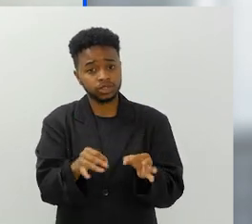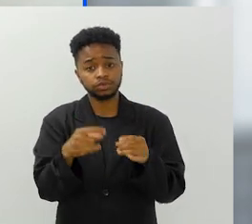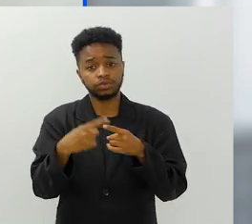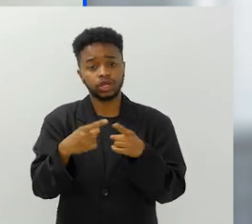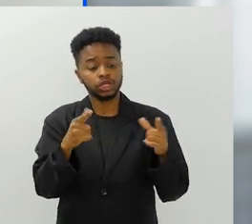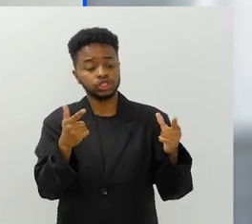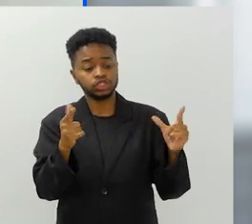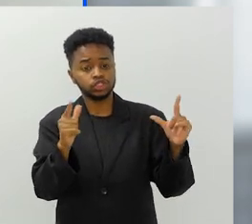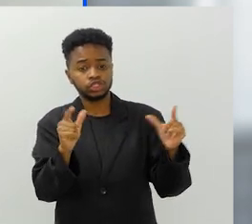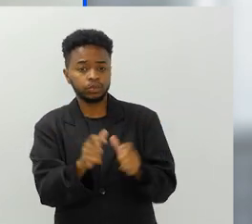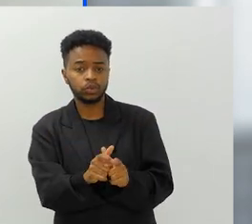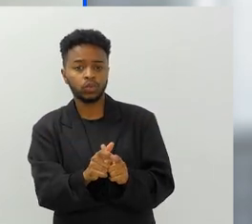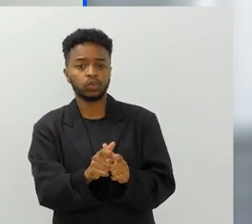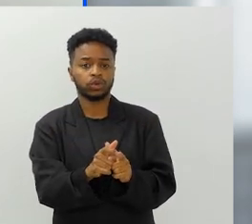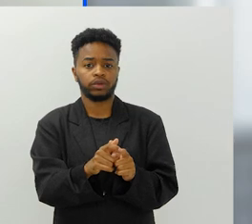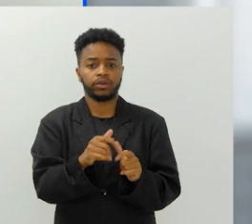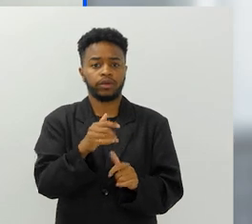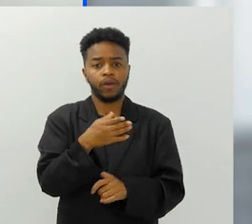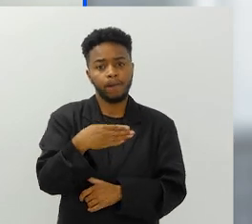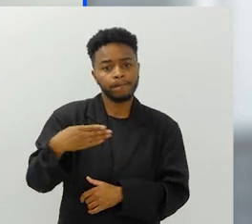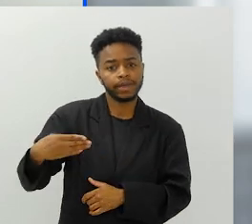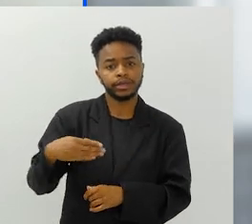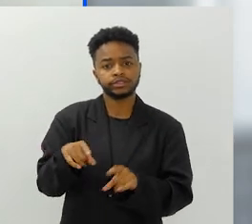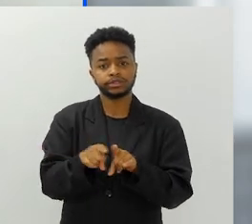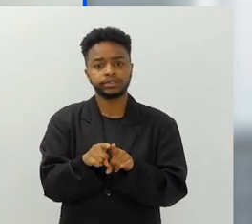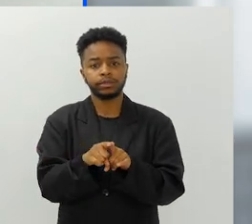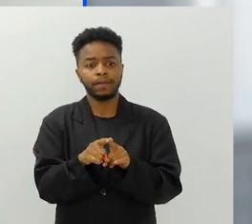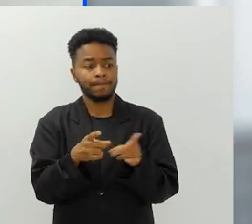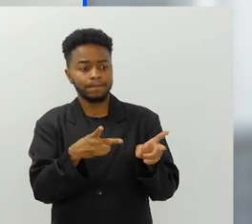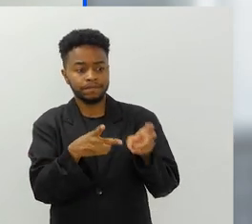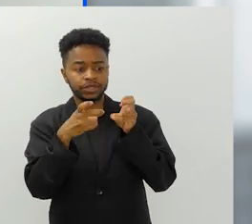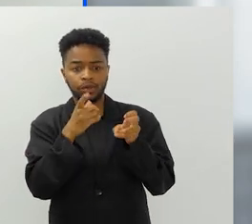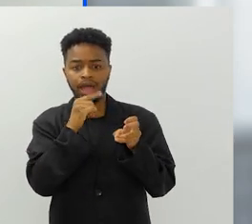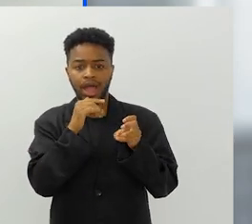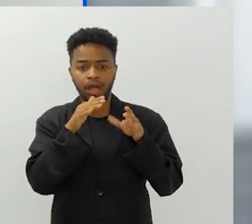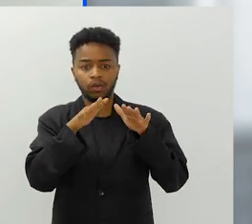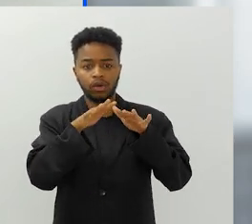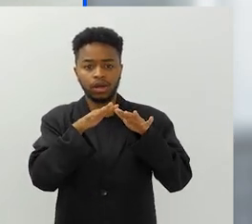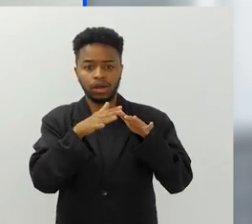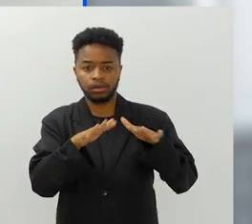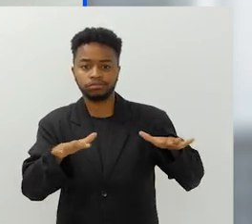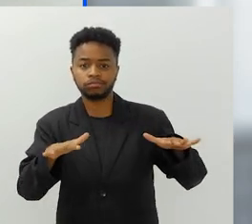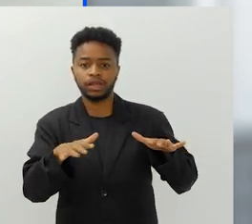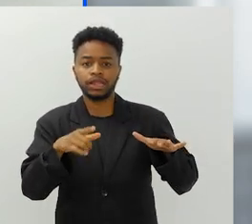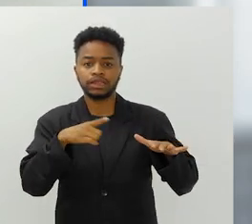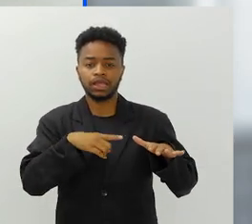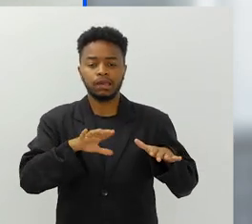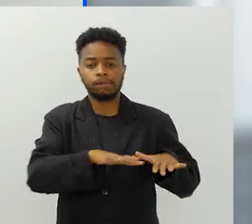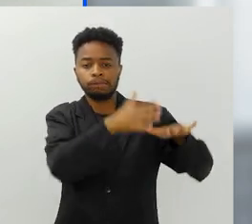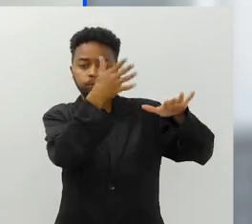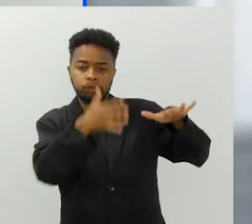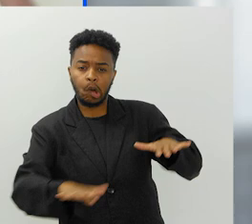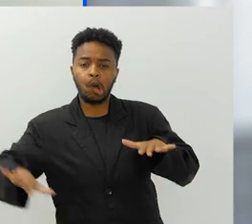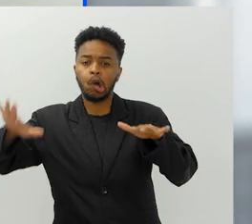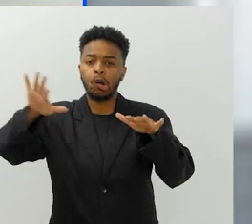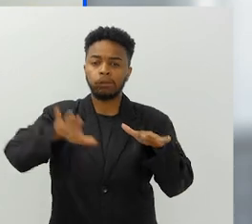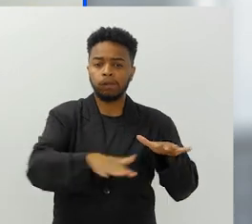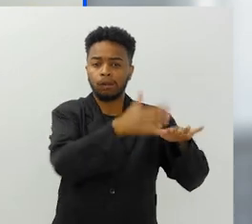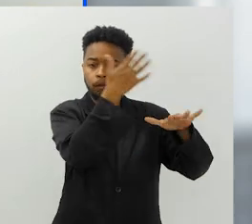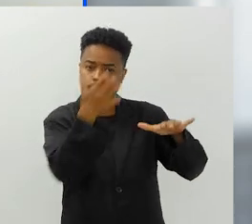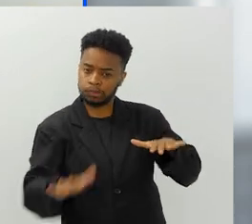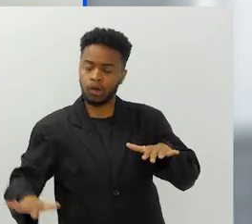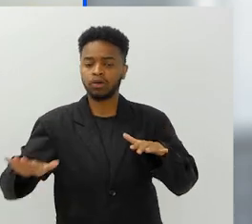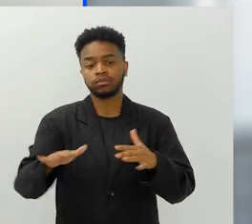uma diminuição na abundância de biodiversidade no oceano, vendo os mares cada vez mais com essas ressacas mais